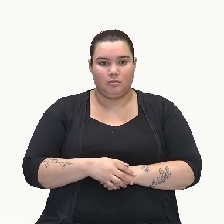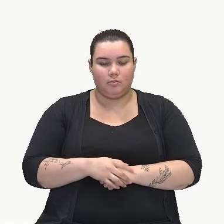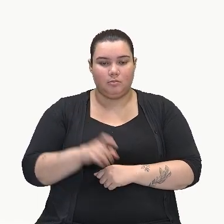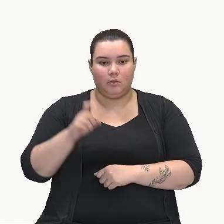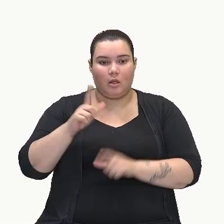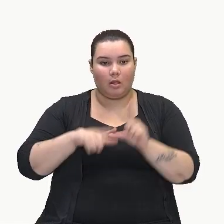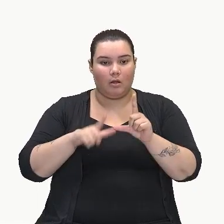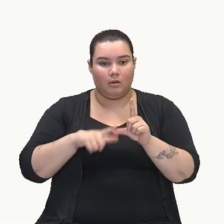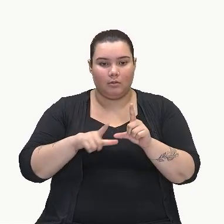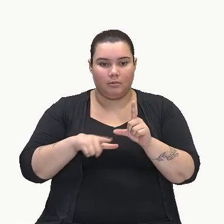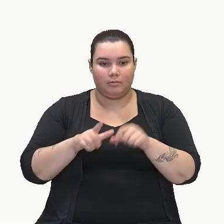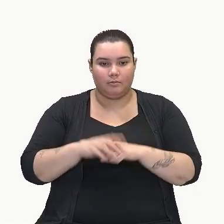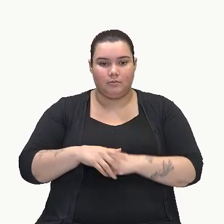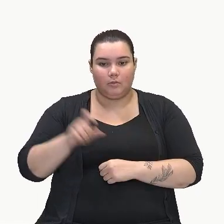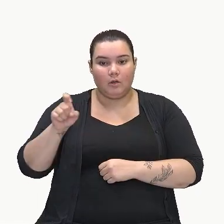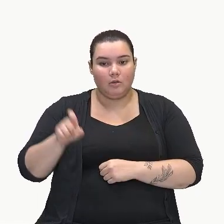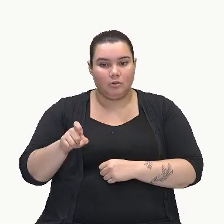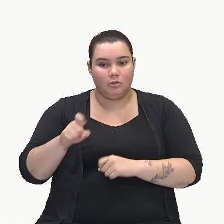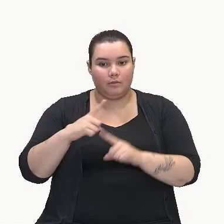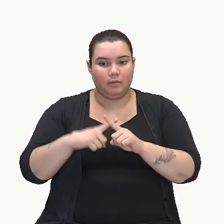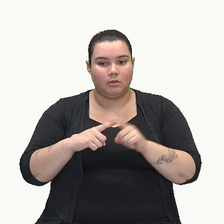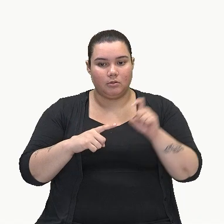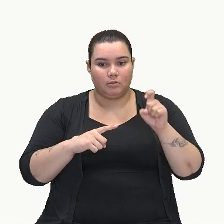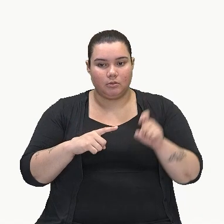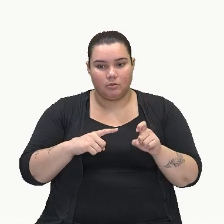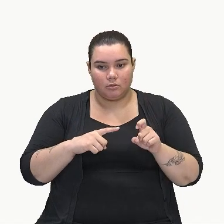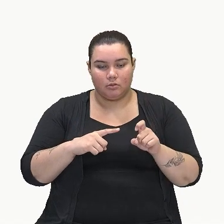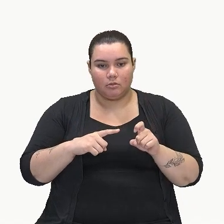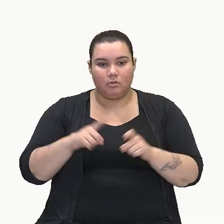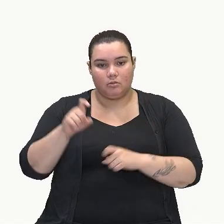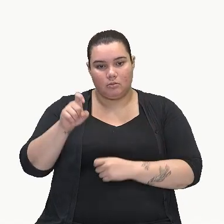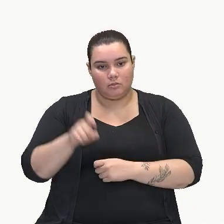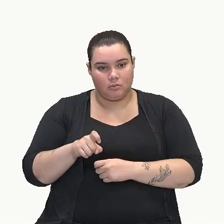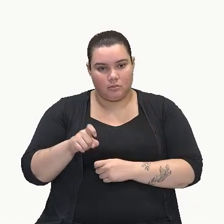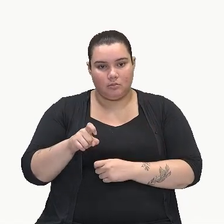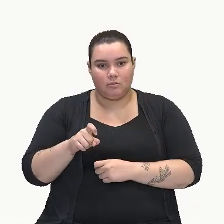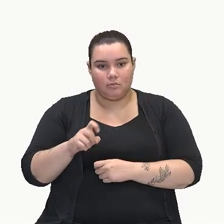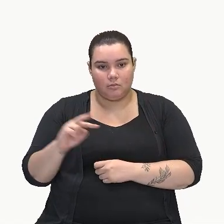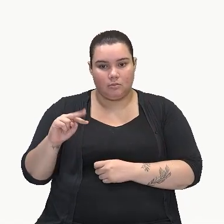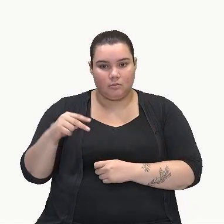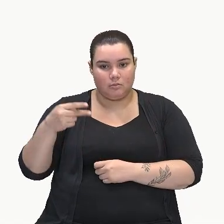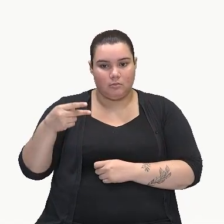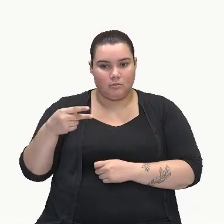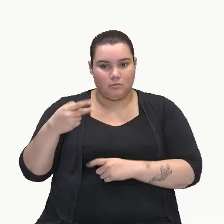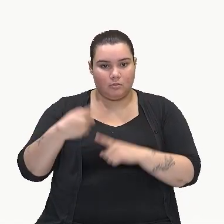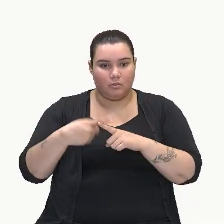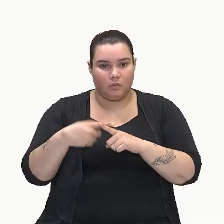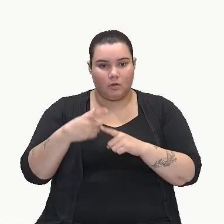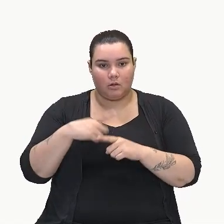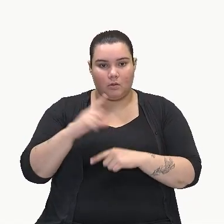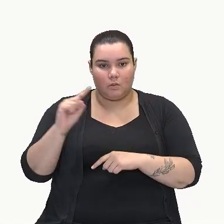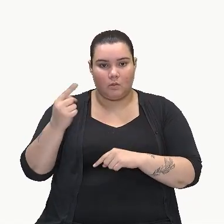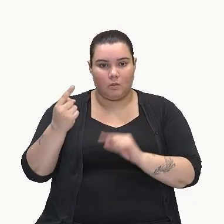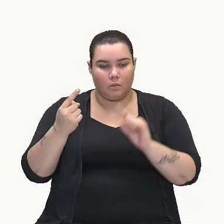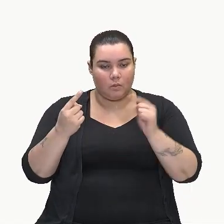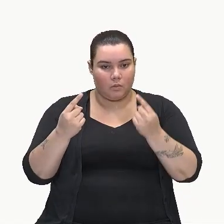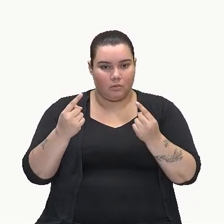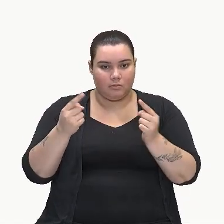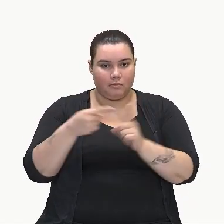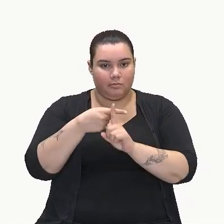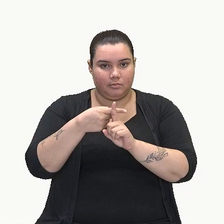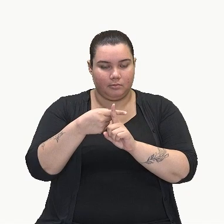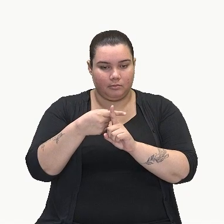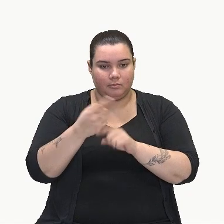as letras. x vezes x, x ao quadrado. Porque a gente vai somar os expoentes.